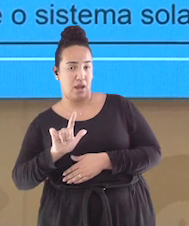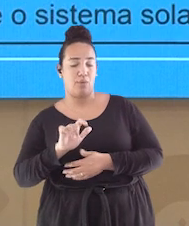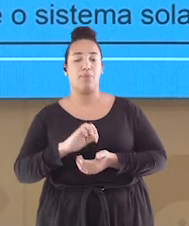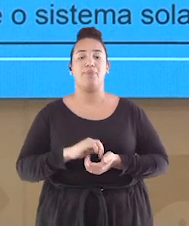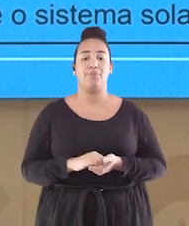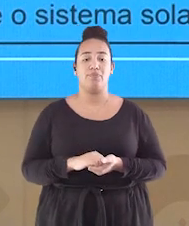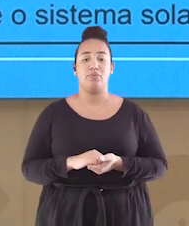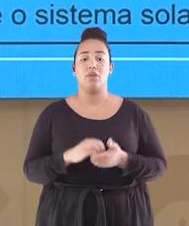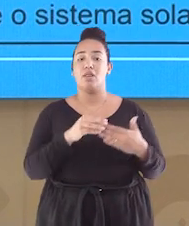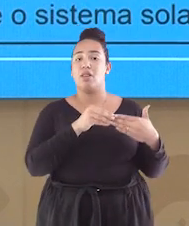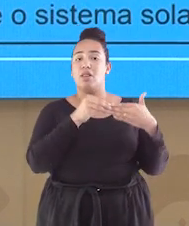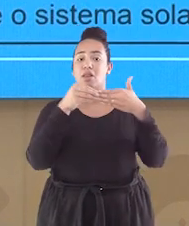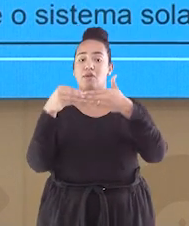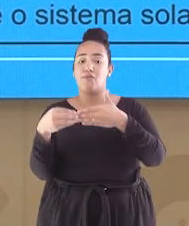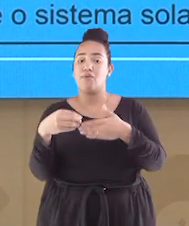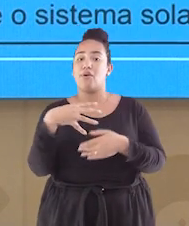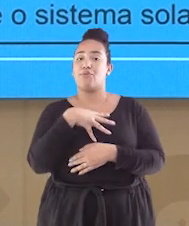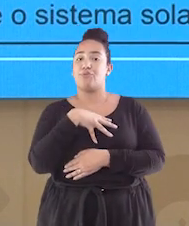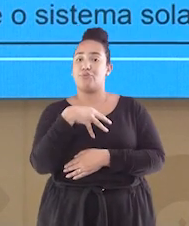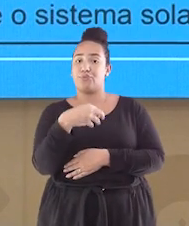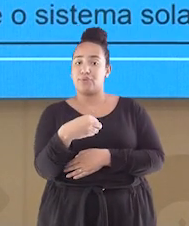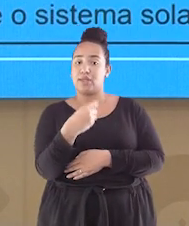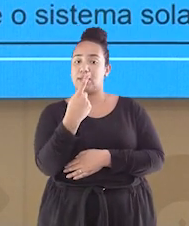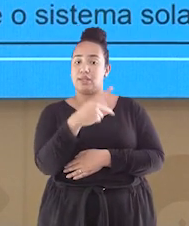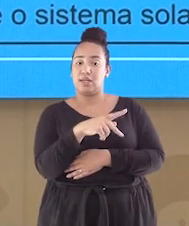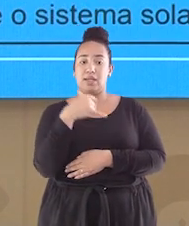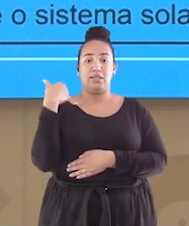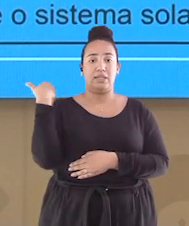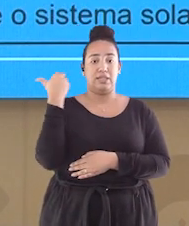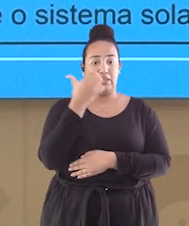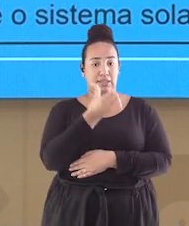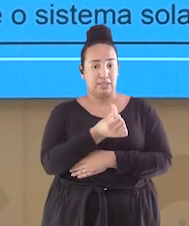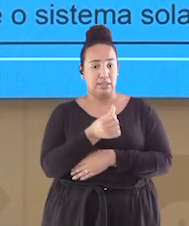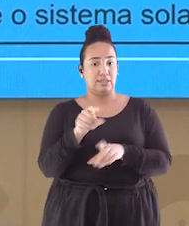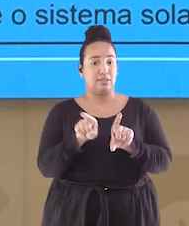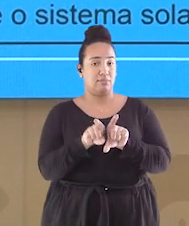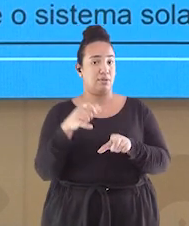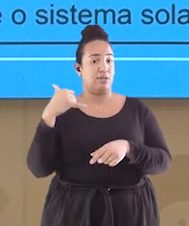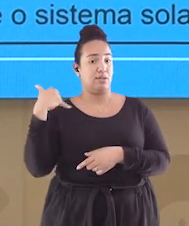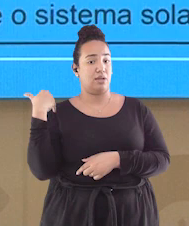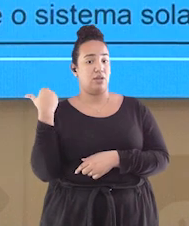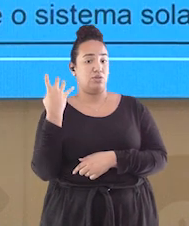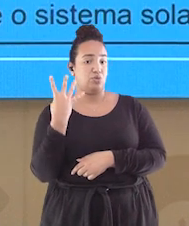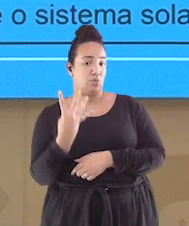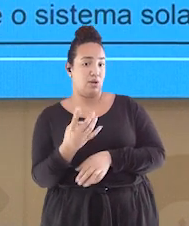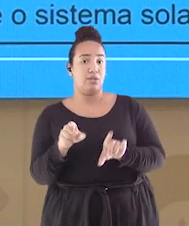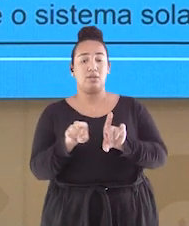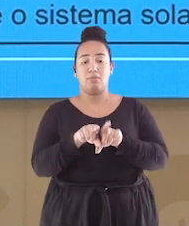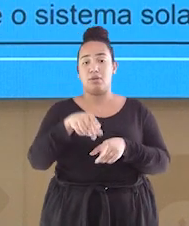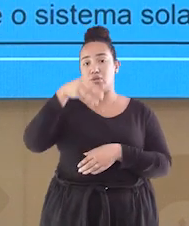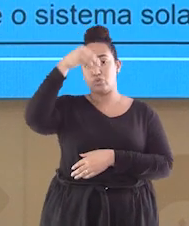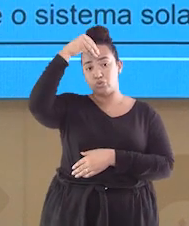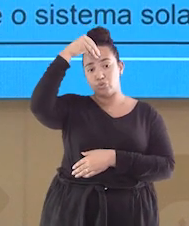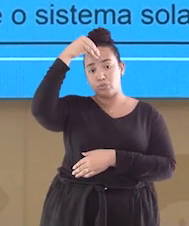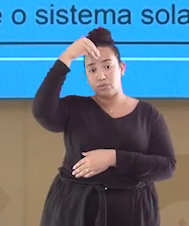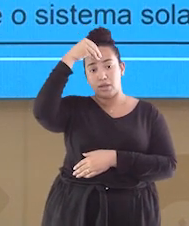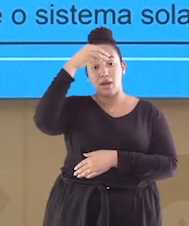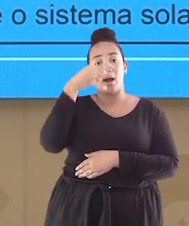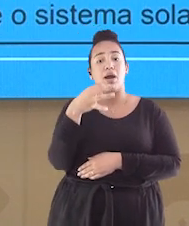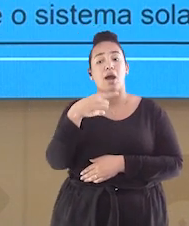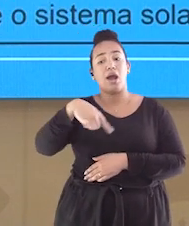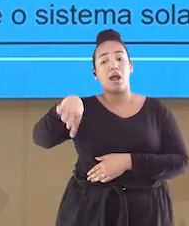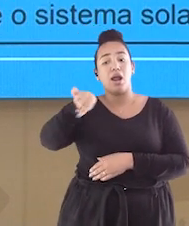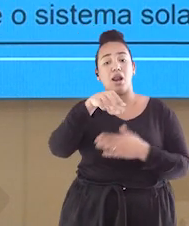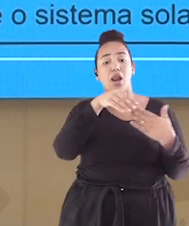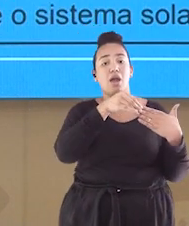6, e Betina, 3, e a sobrinha Maia, 6, para reconhecerem o planetário na inauguração da